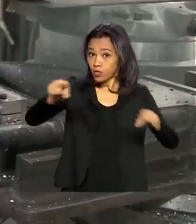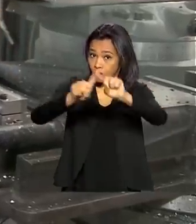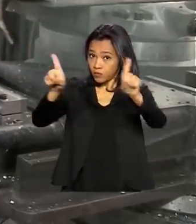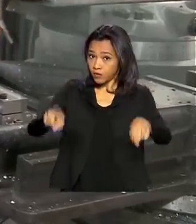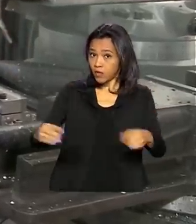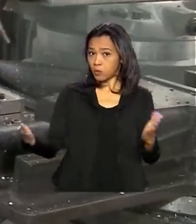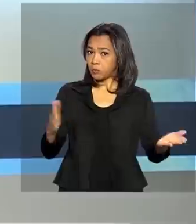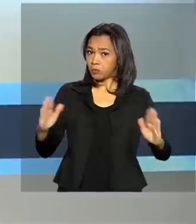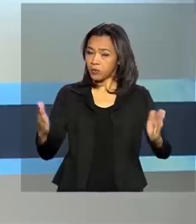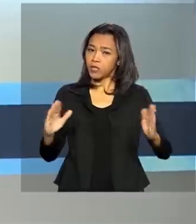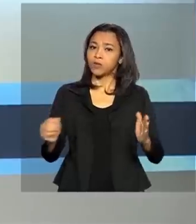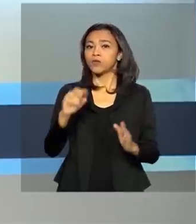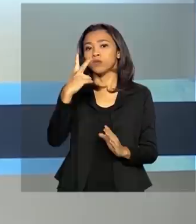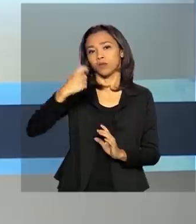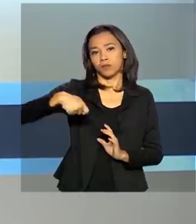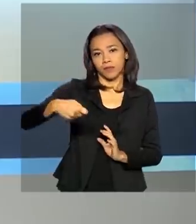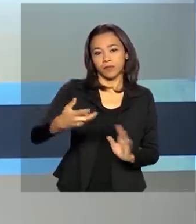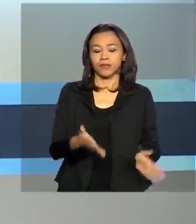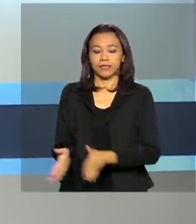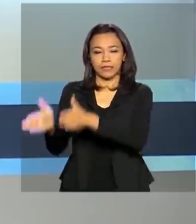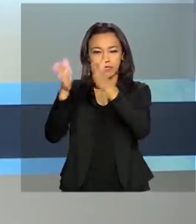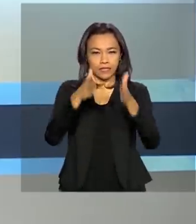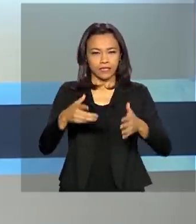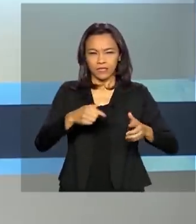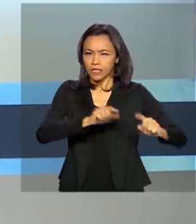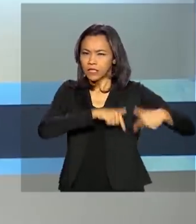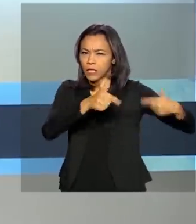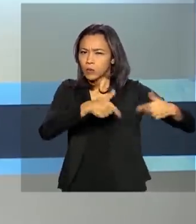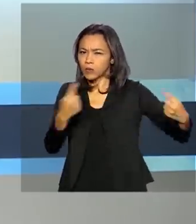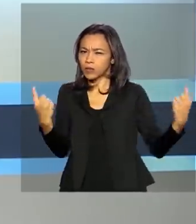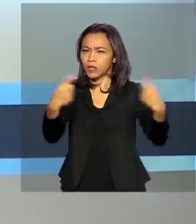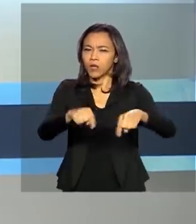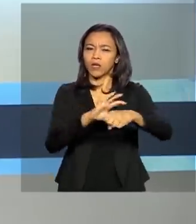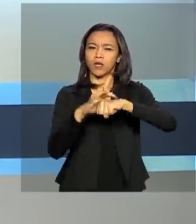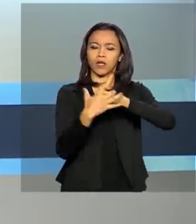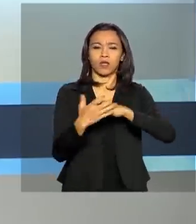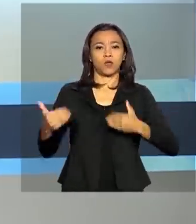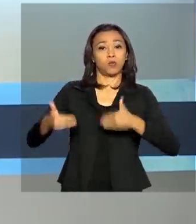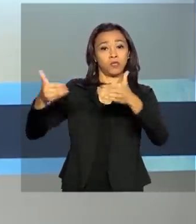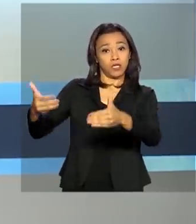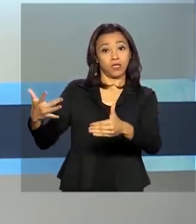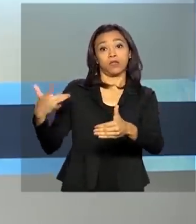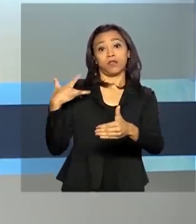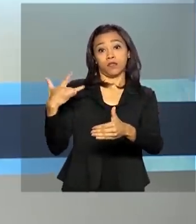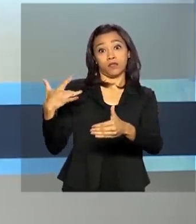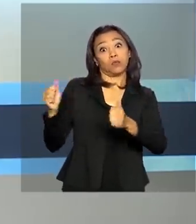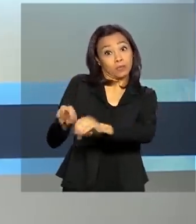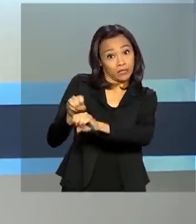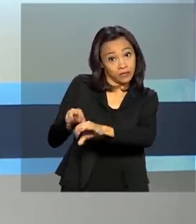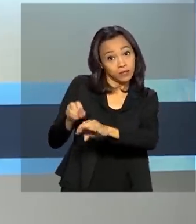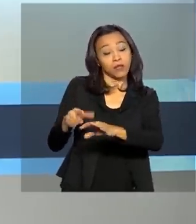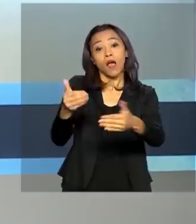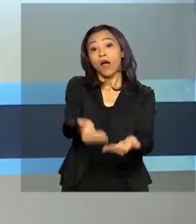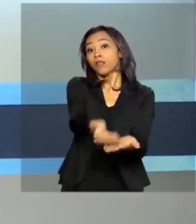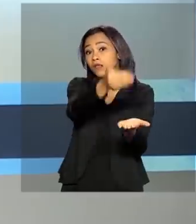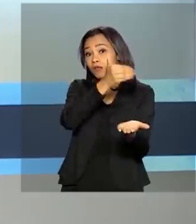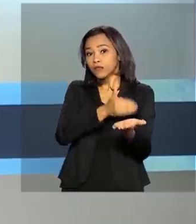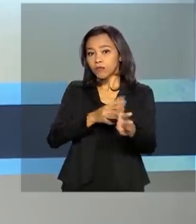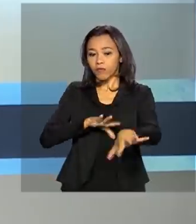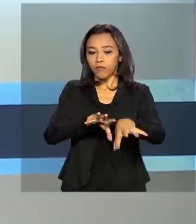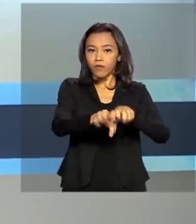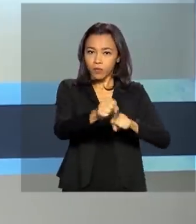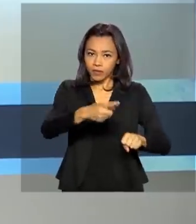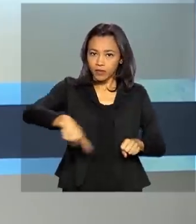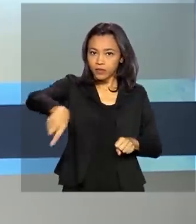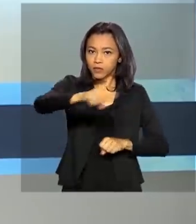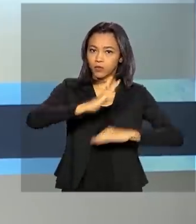dois meses. Na luta contra o coronavírus, o Ministério da Educação autoriza antecipar formatura de alunos da área de